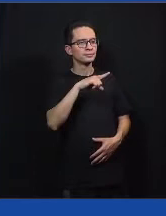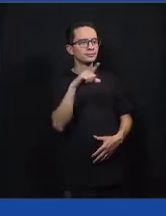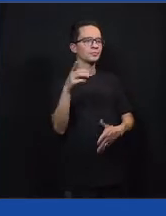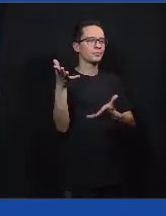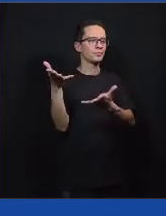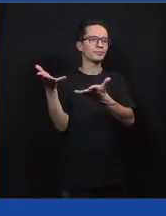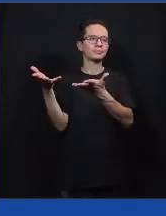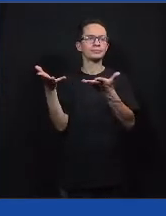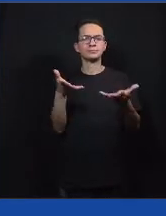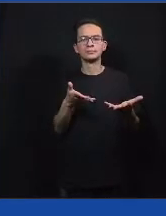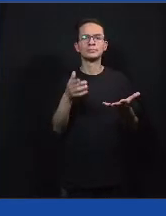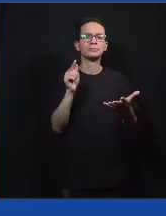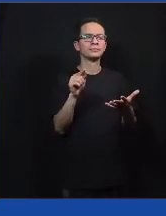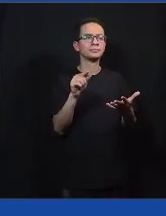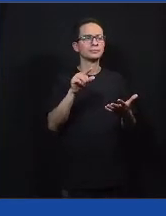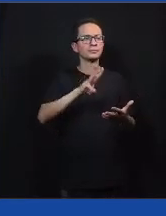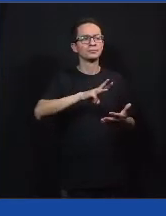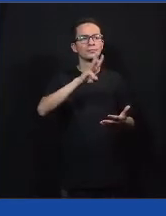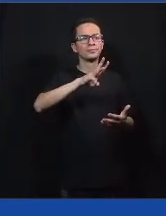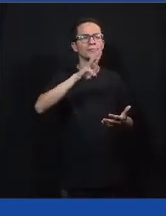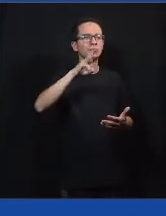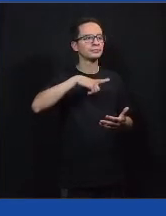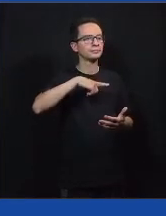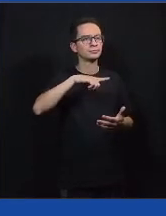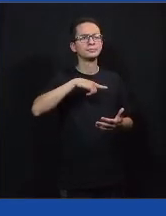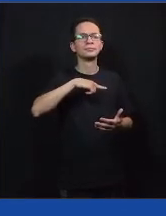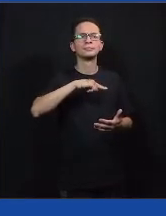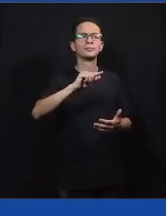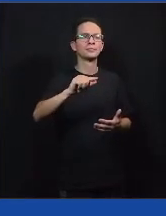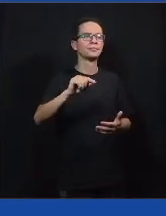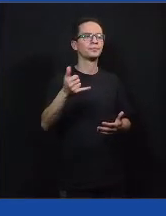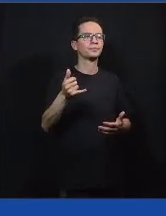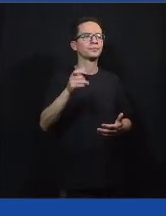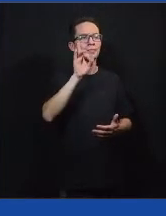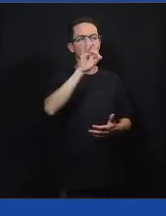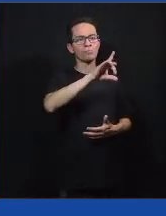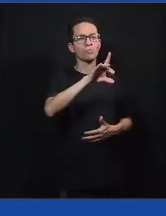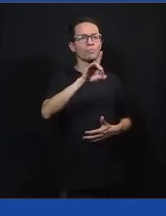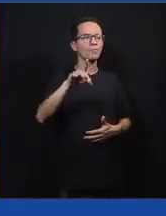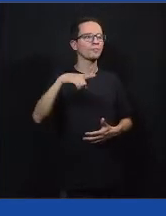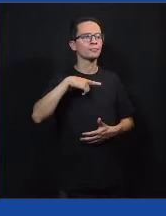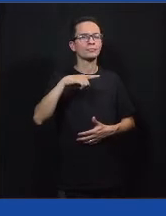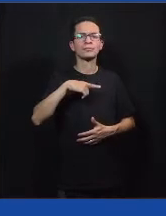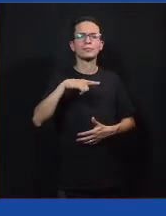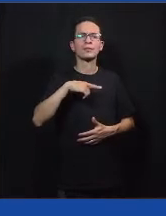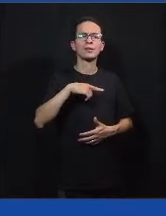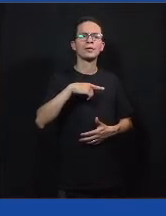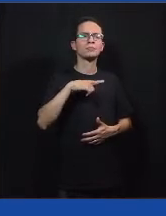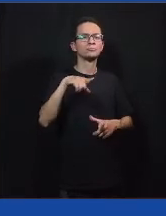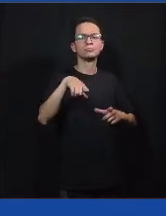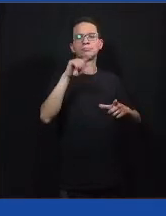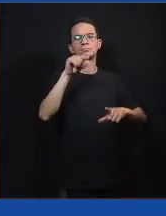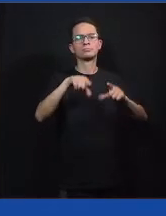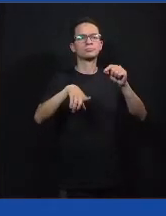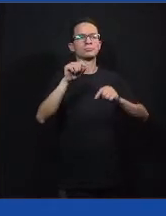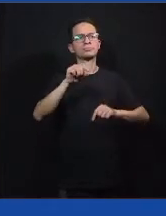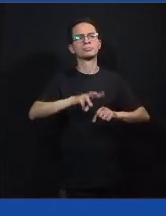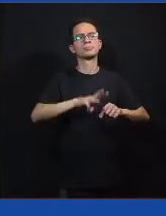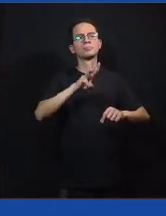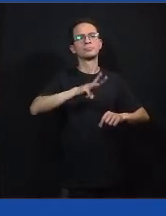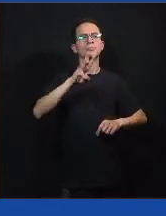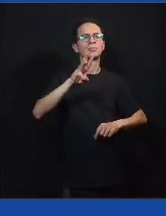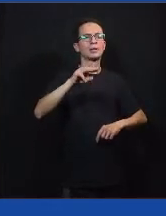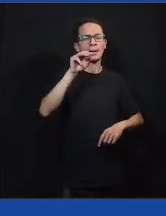no site, abrindo uma aba paralela ou pelo celular mesmo, que vocês preferirem, no www.mente